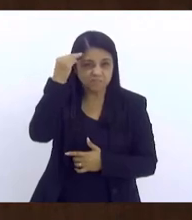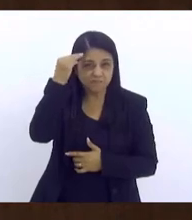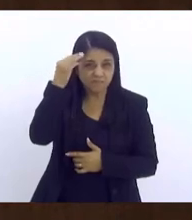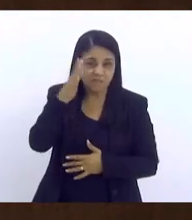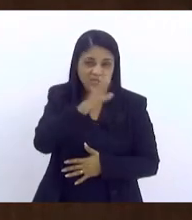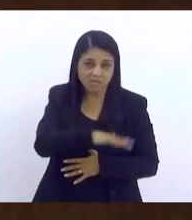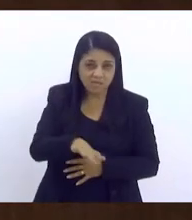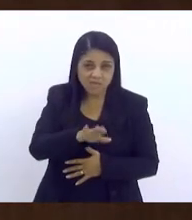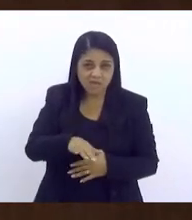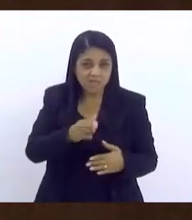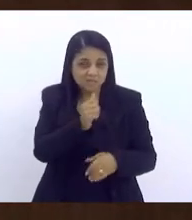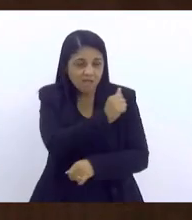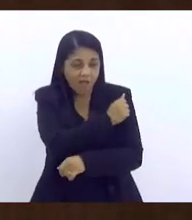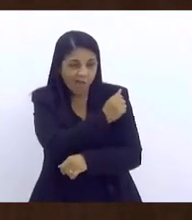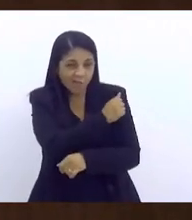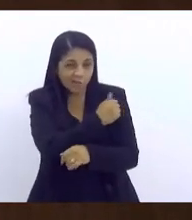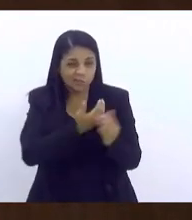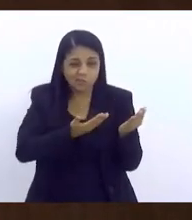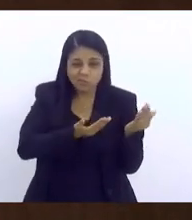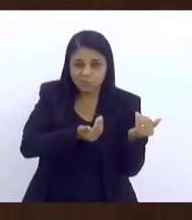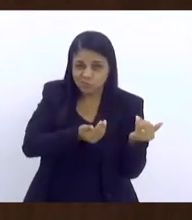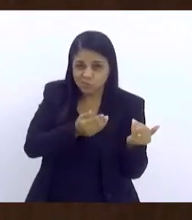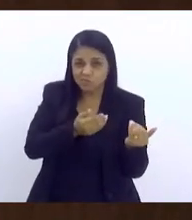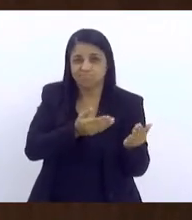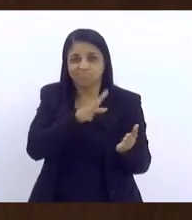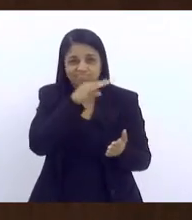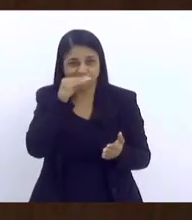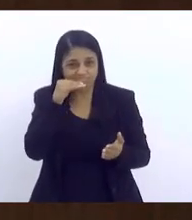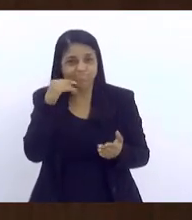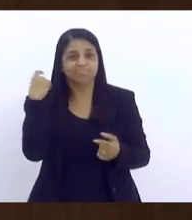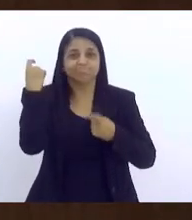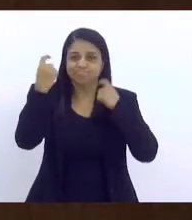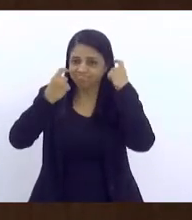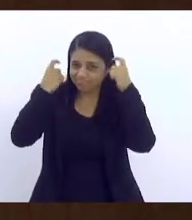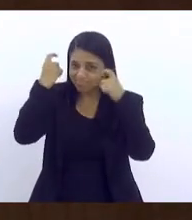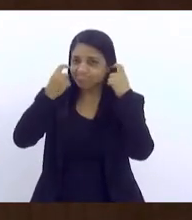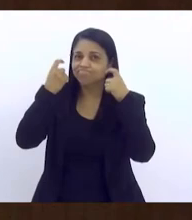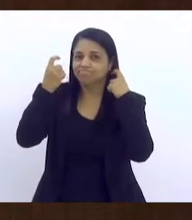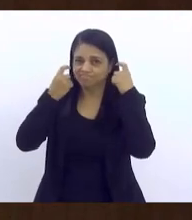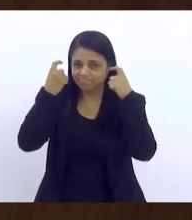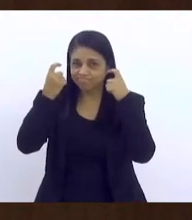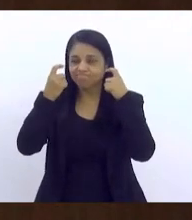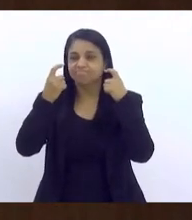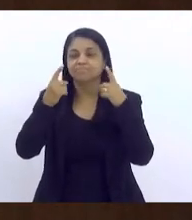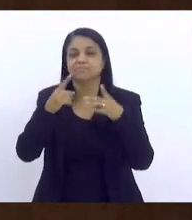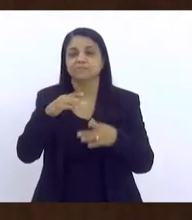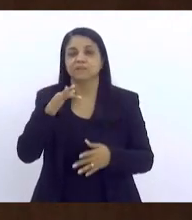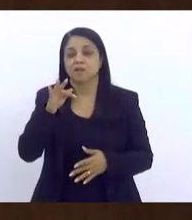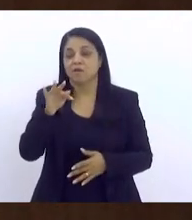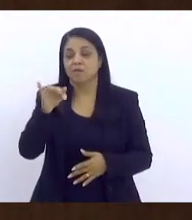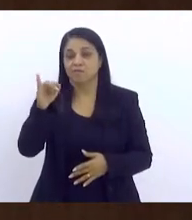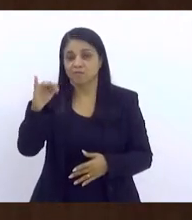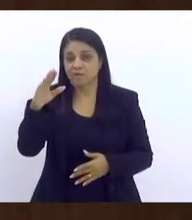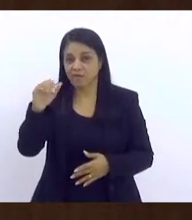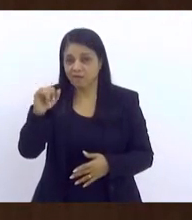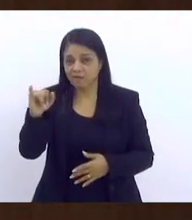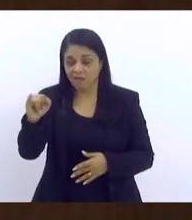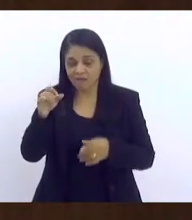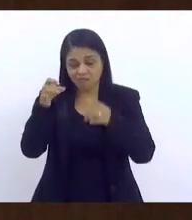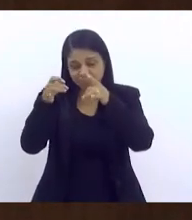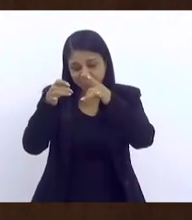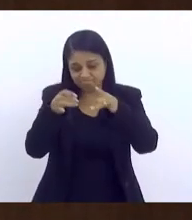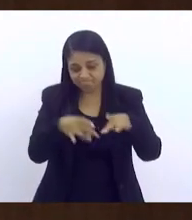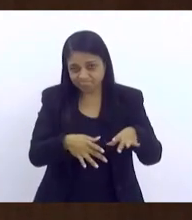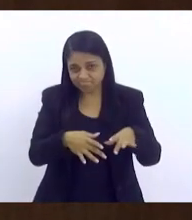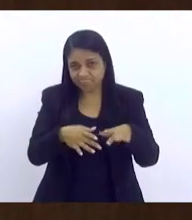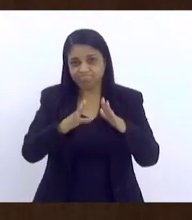e dos nossos adolescentes é muito preocupante. Uma FICAI que eu recebi de uma evasão escolar,